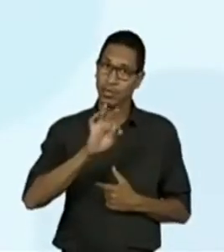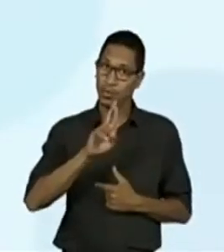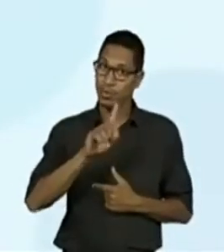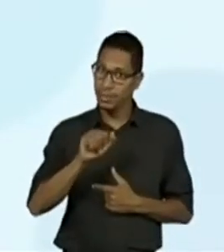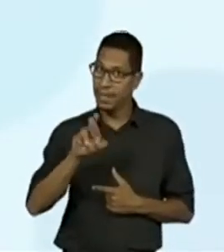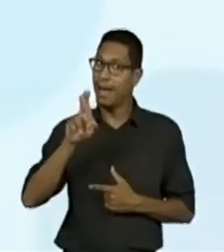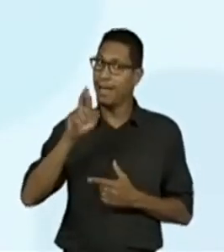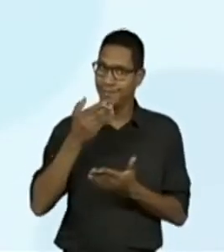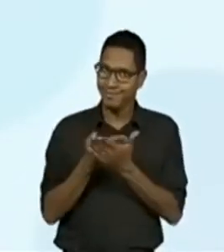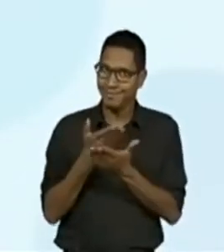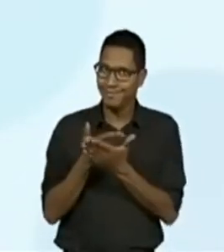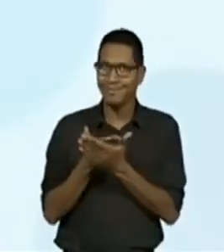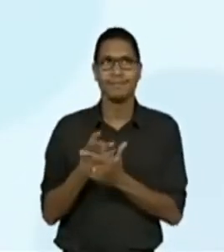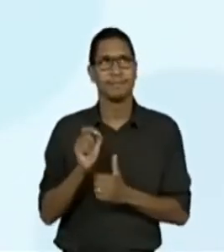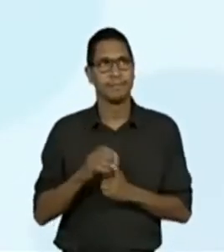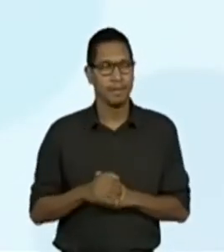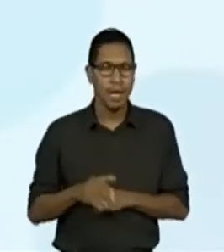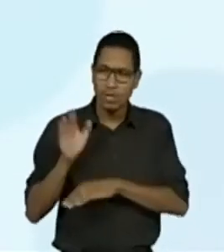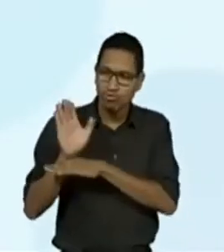as pessoas